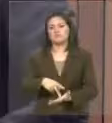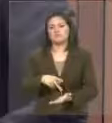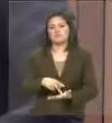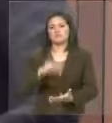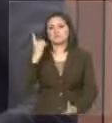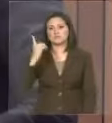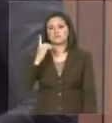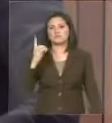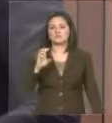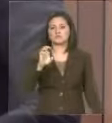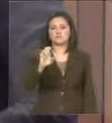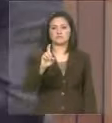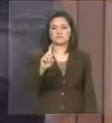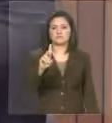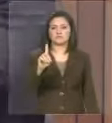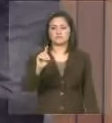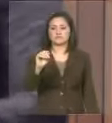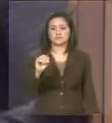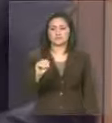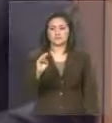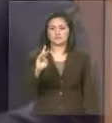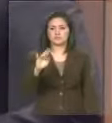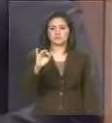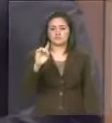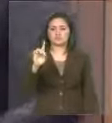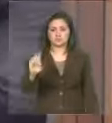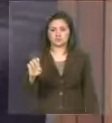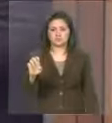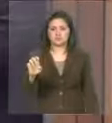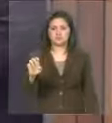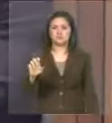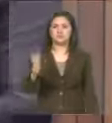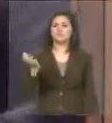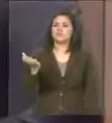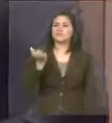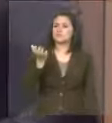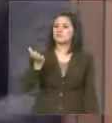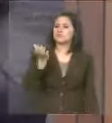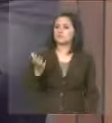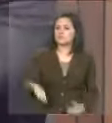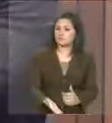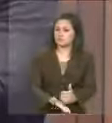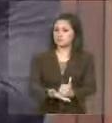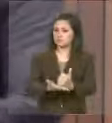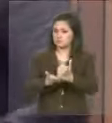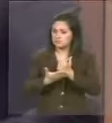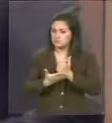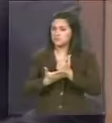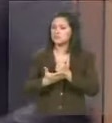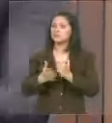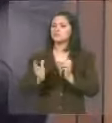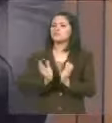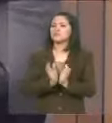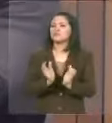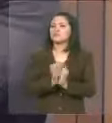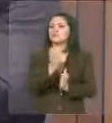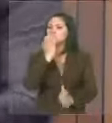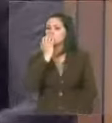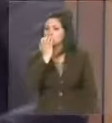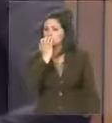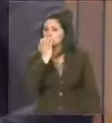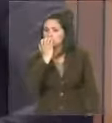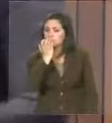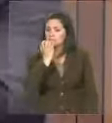Braide, no primeiro turno, buscou o apoio do Grupo Sarney, buscou o apoio do deputado Adriano